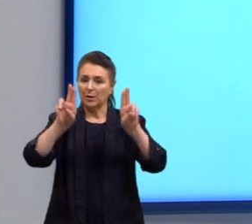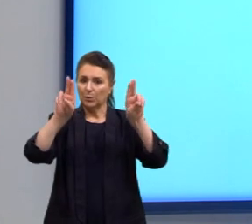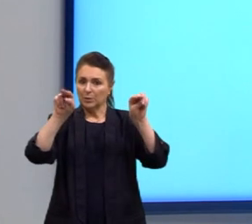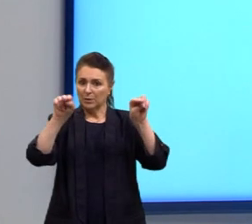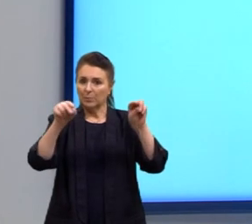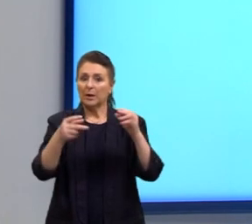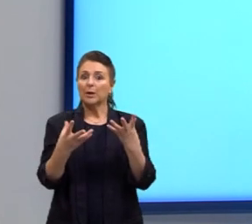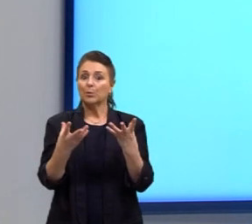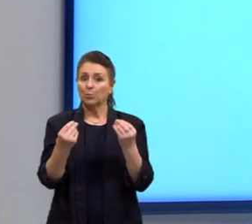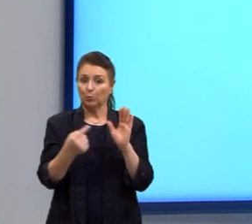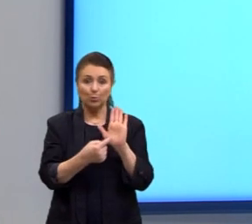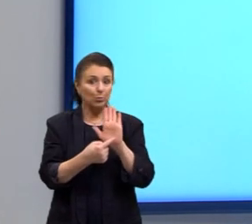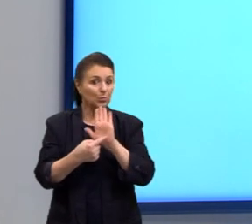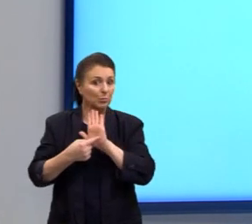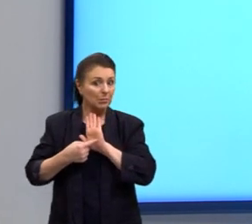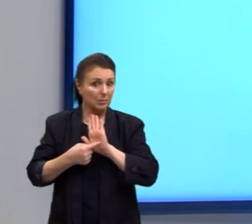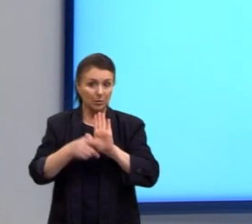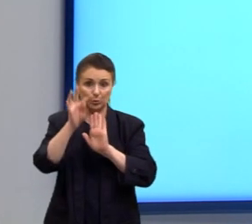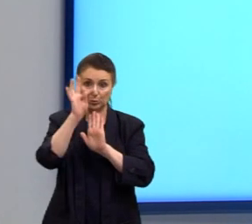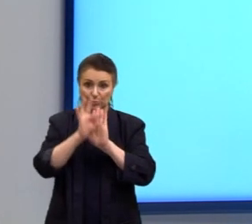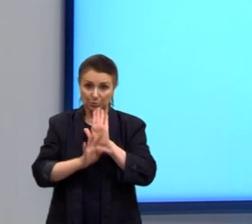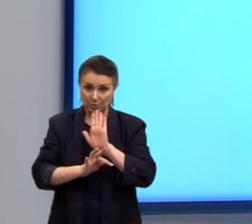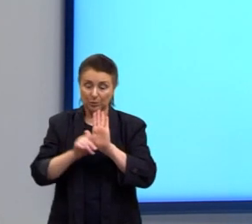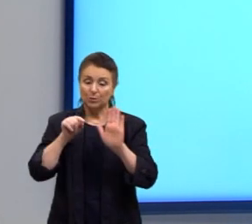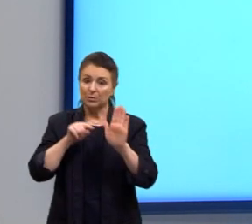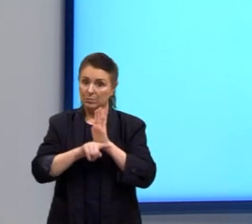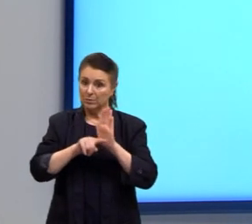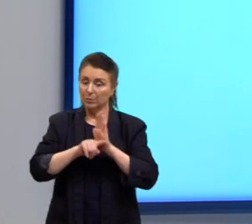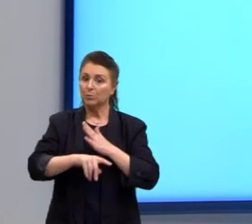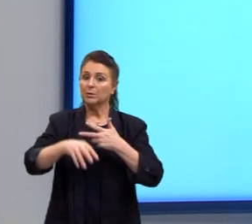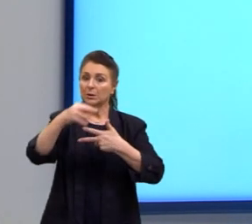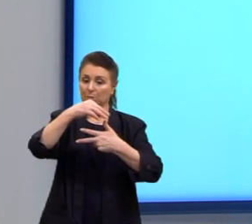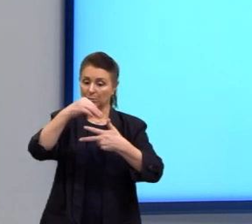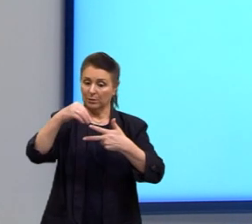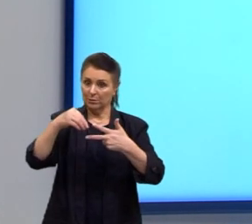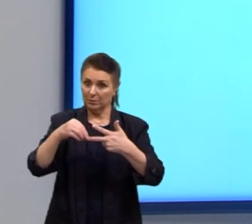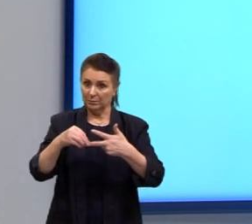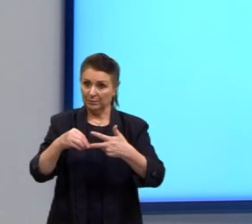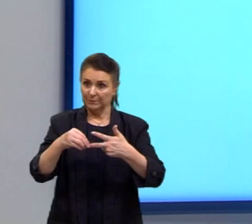presente dentro das questões do Enem.